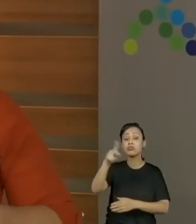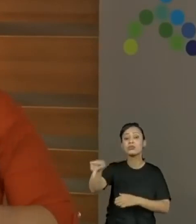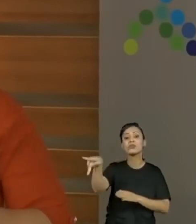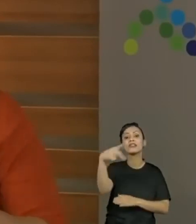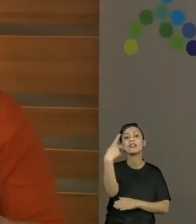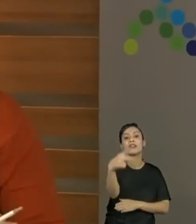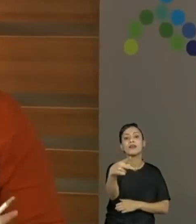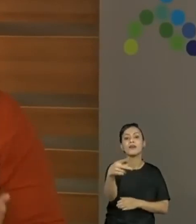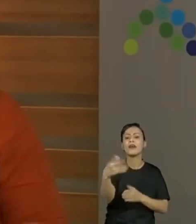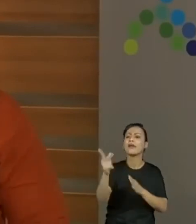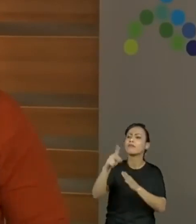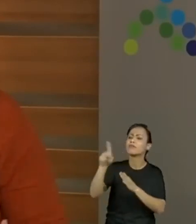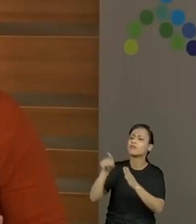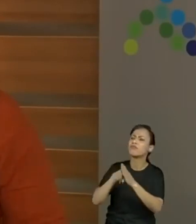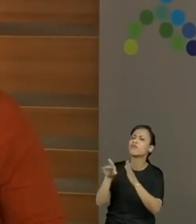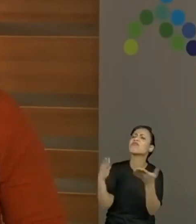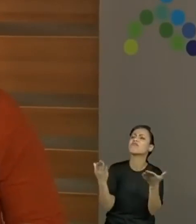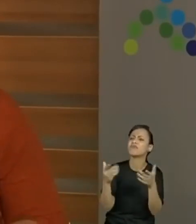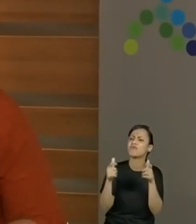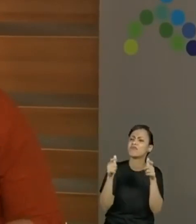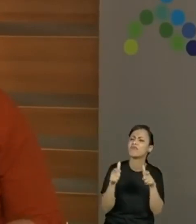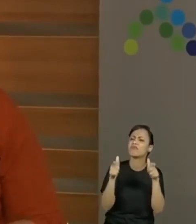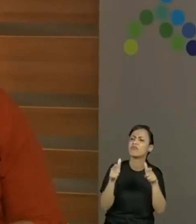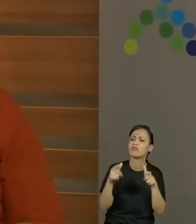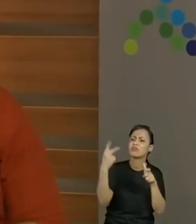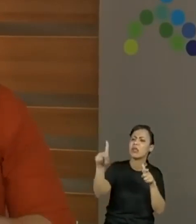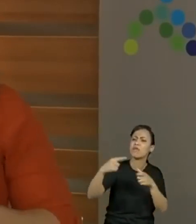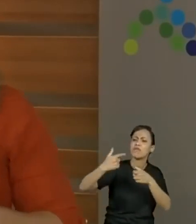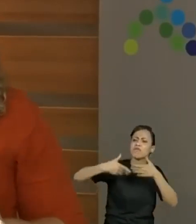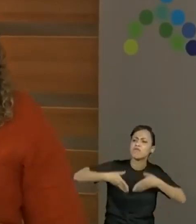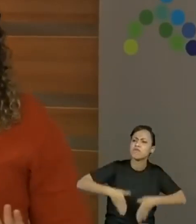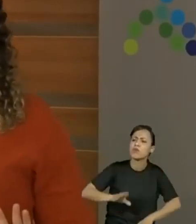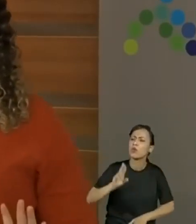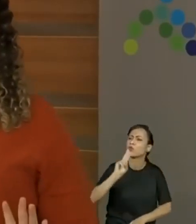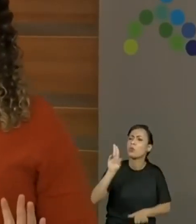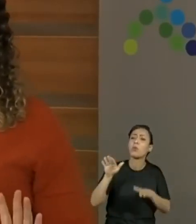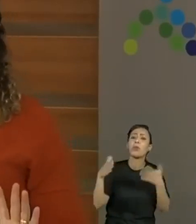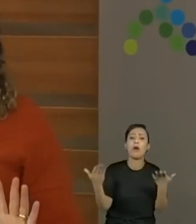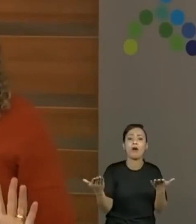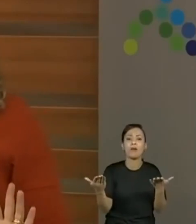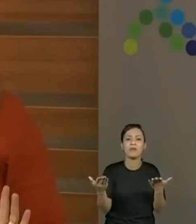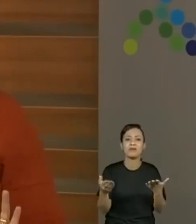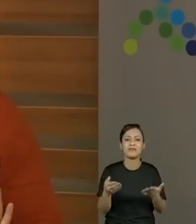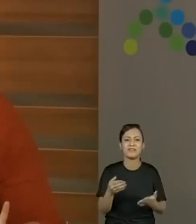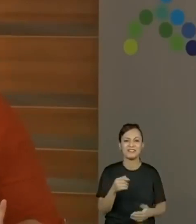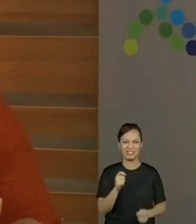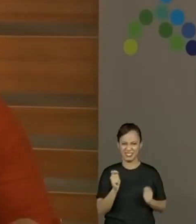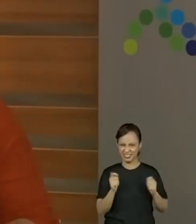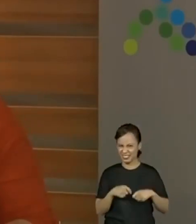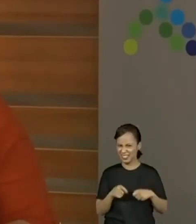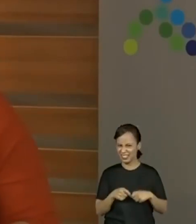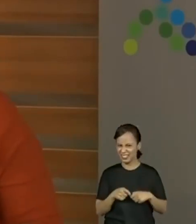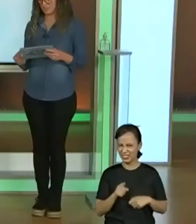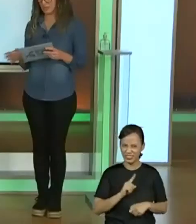brincadeira de outro local com outro nome? Porque a gente fez a pesquisa e só achou um. Vocês conseguem?